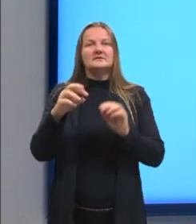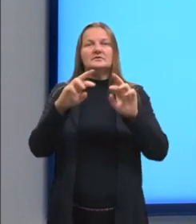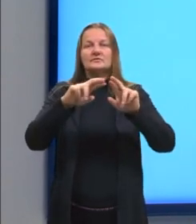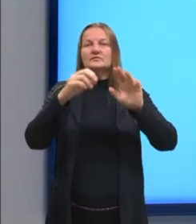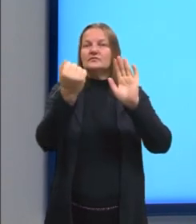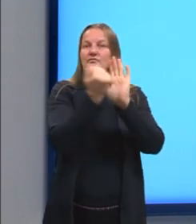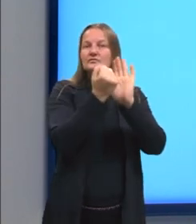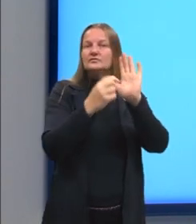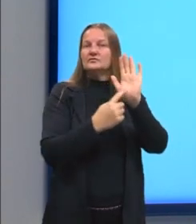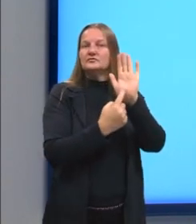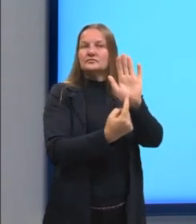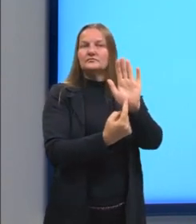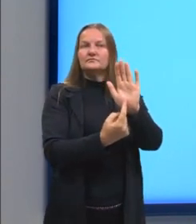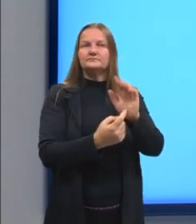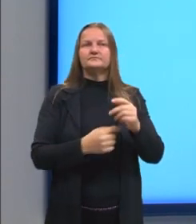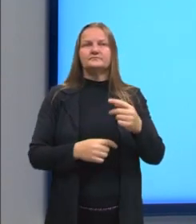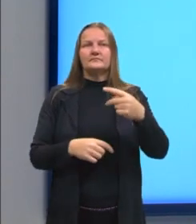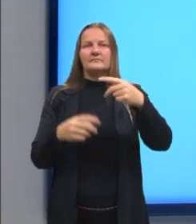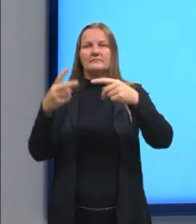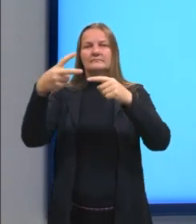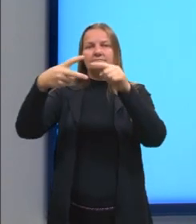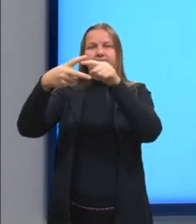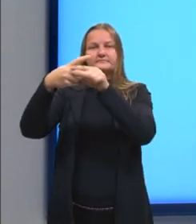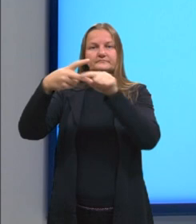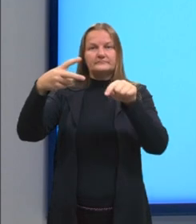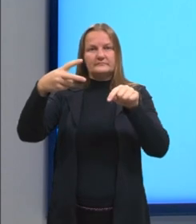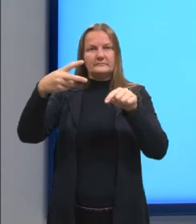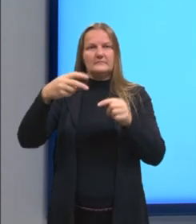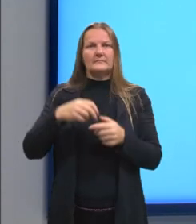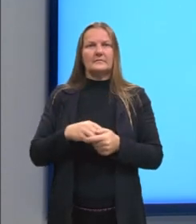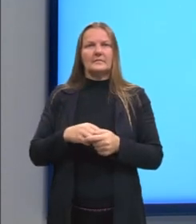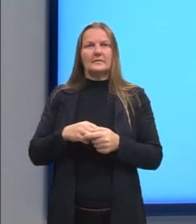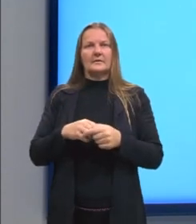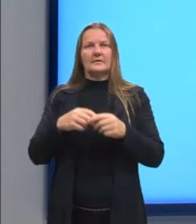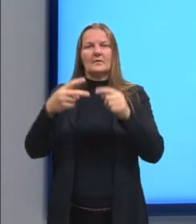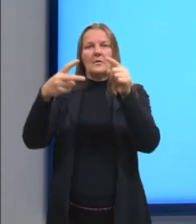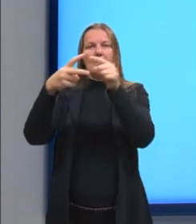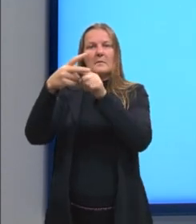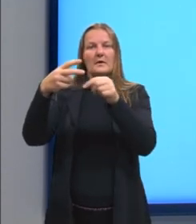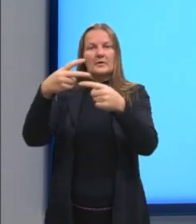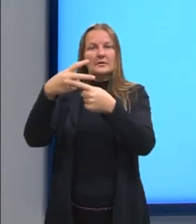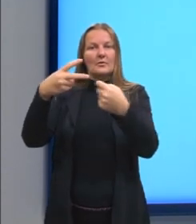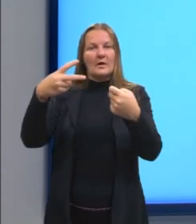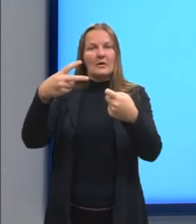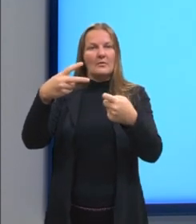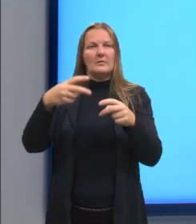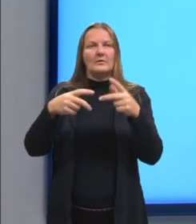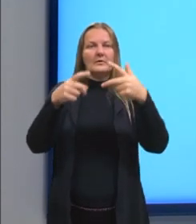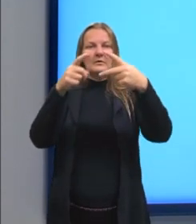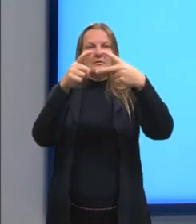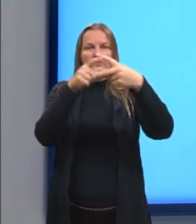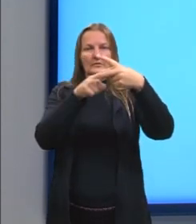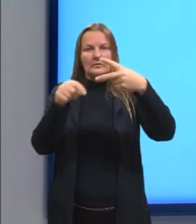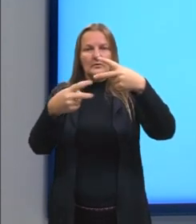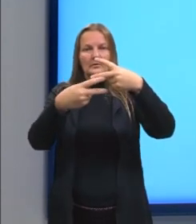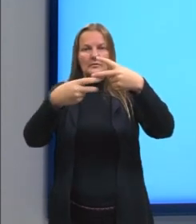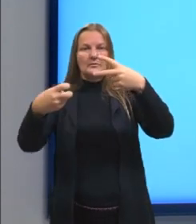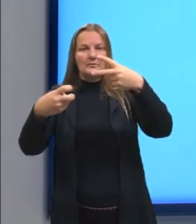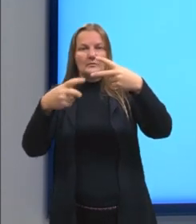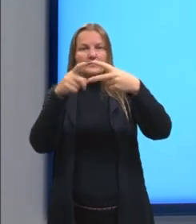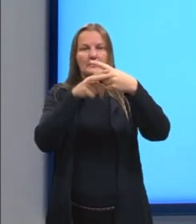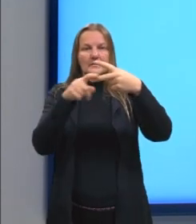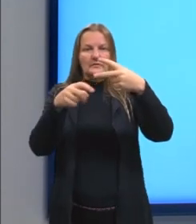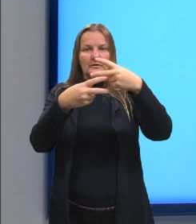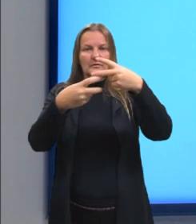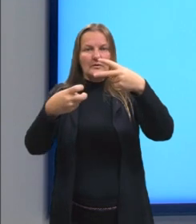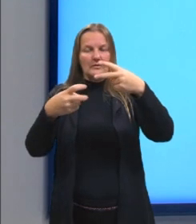símbolos aqui. O símbolo de maior ou maior igual, o símbolo de menor ou o símbolo